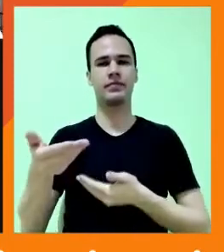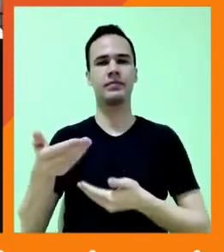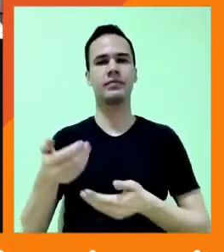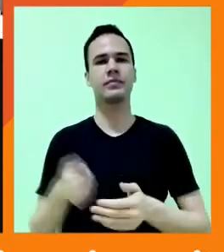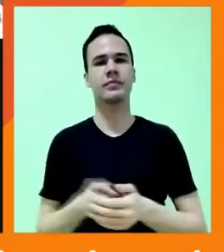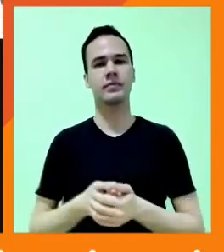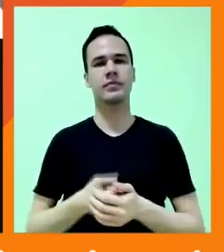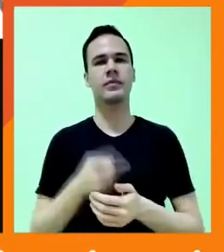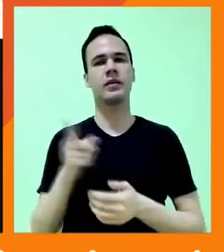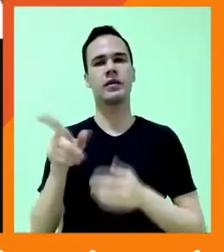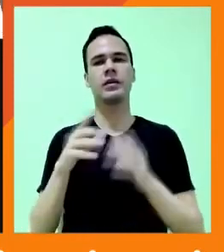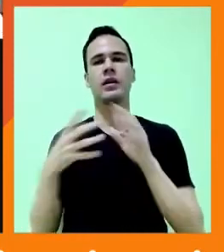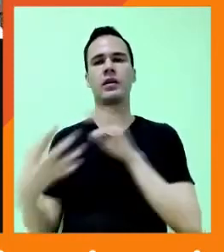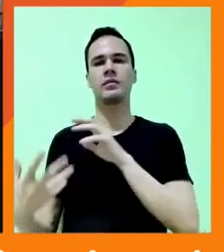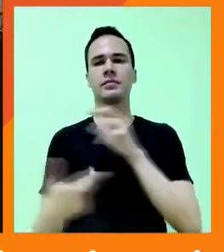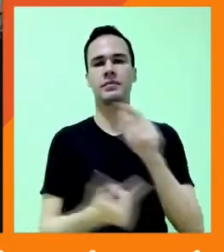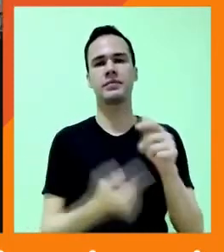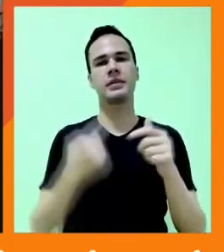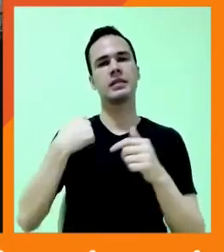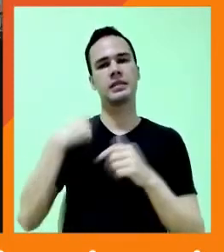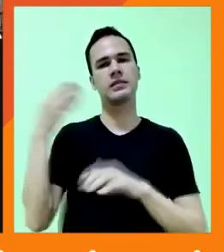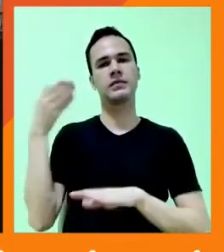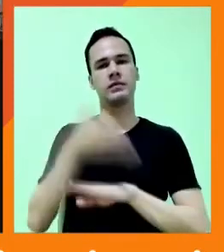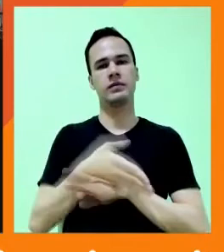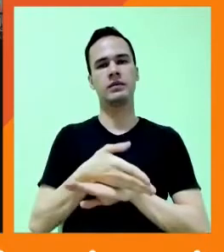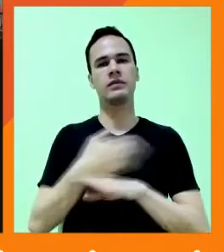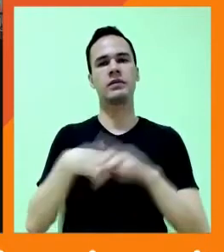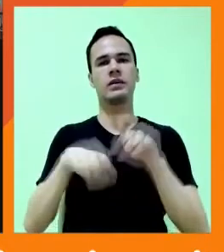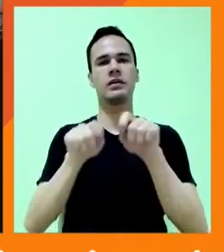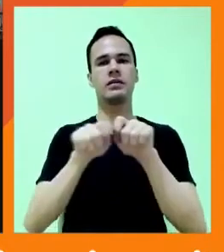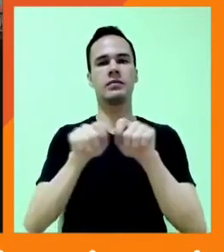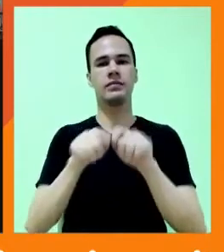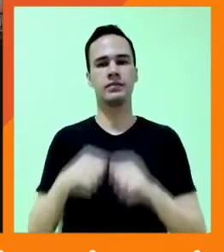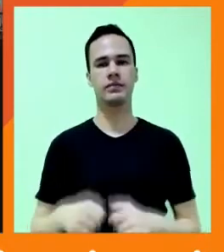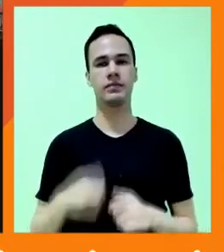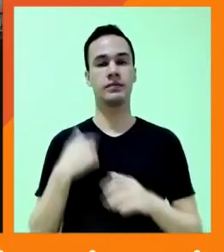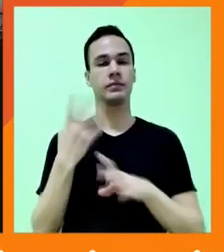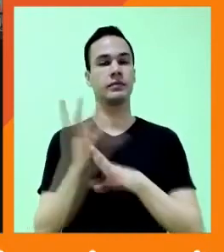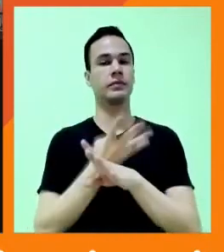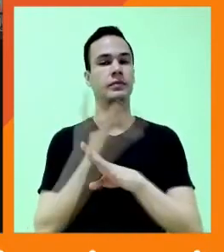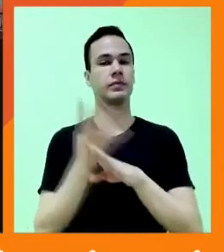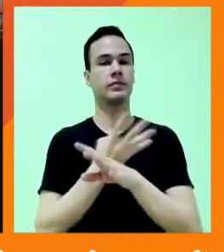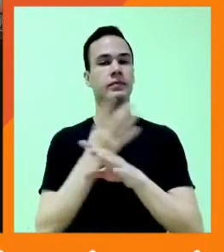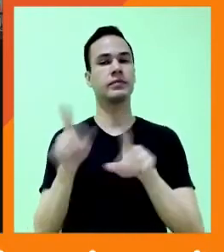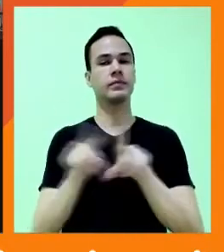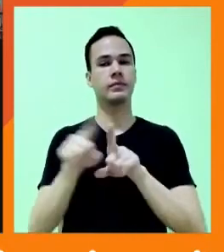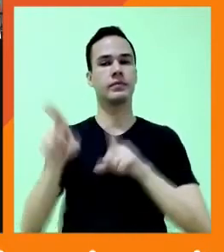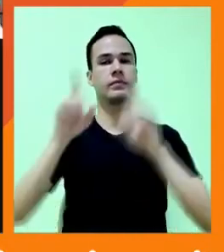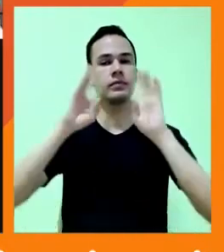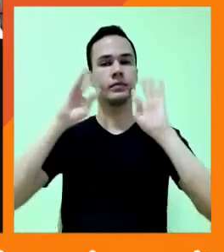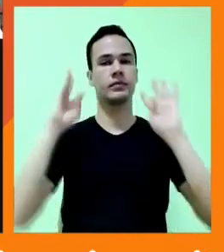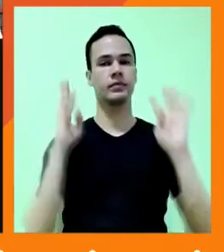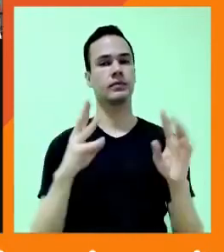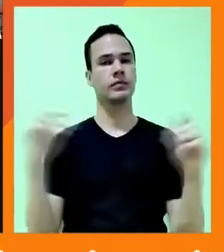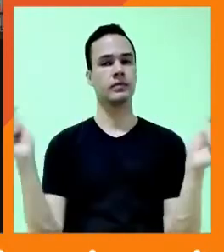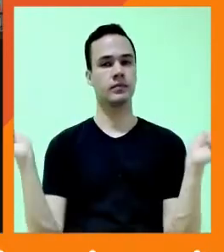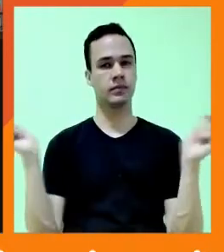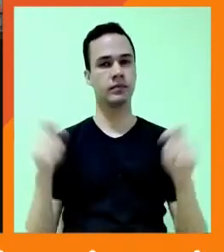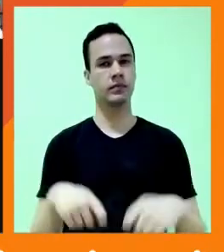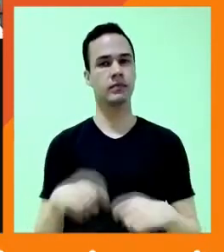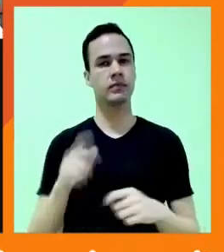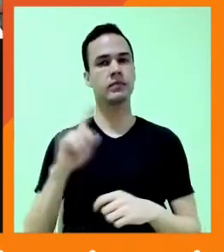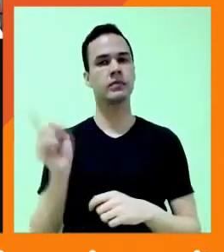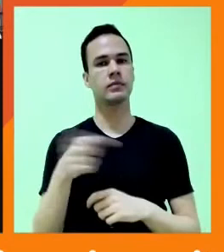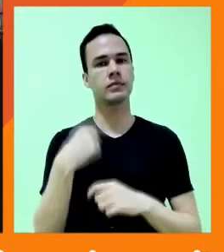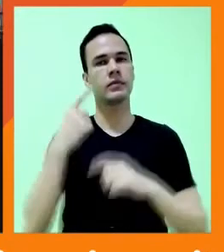mundo aquilo que a gente veio para fazer. uma resistência também da atenção. Para que a gente não deixe a nossa se esvaziar